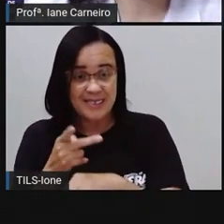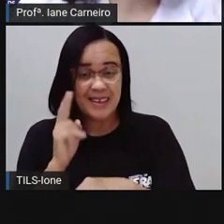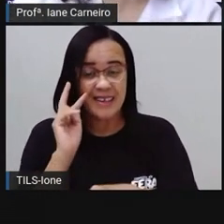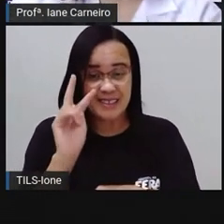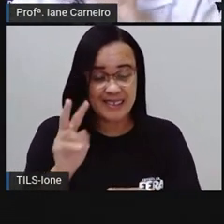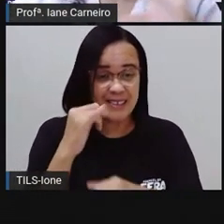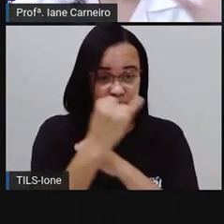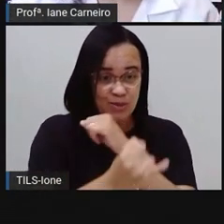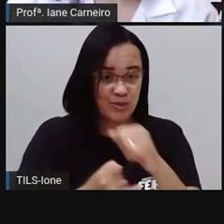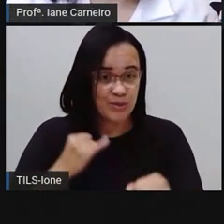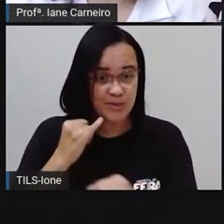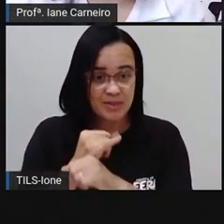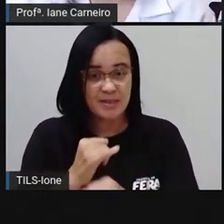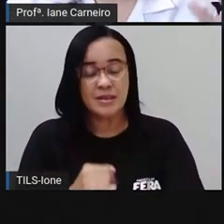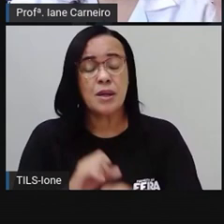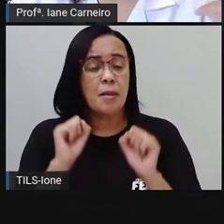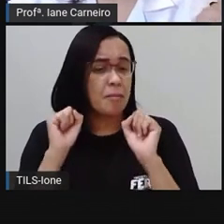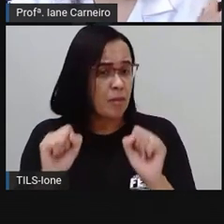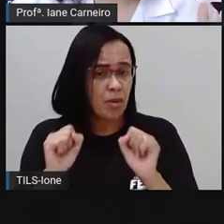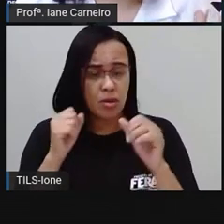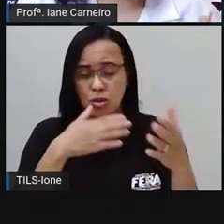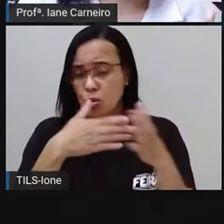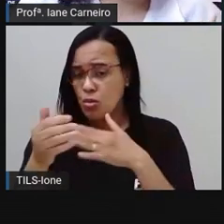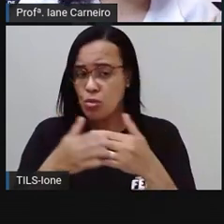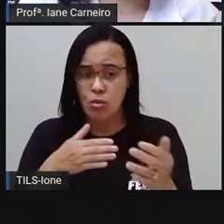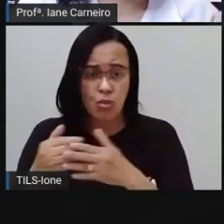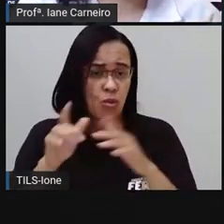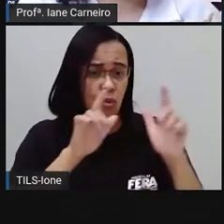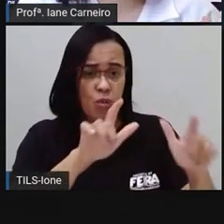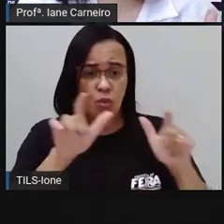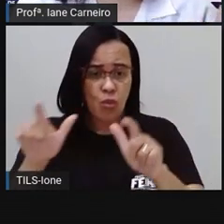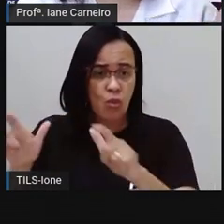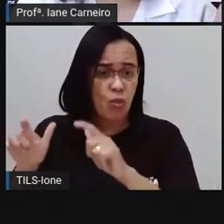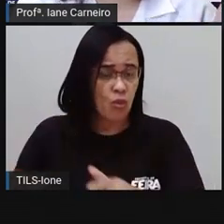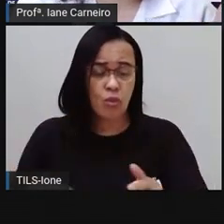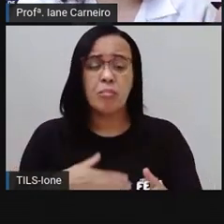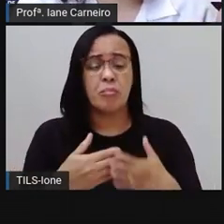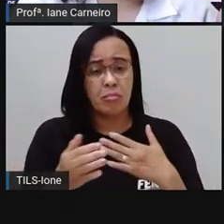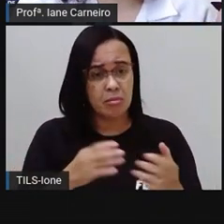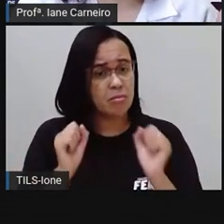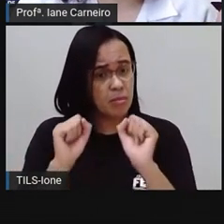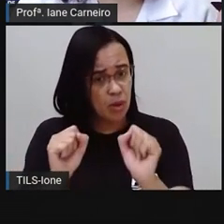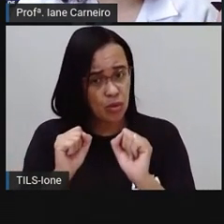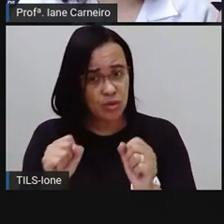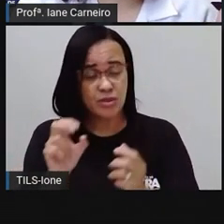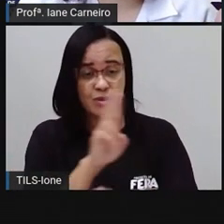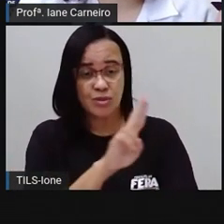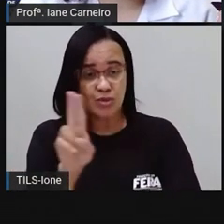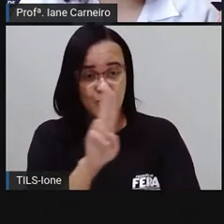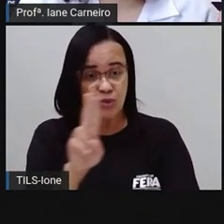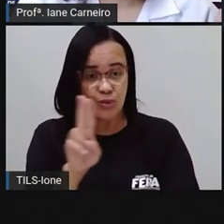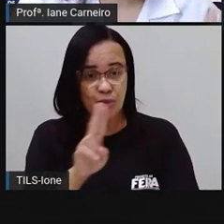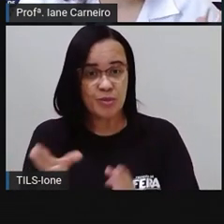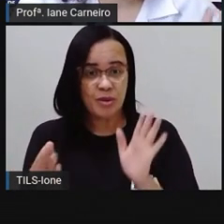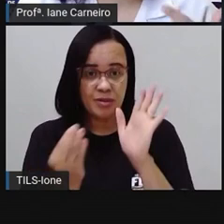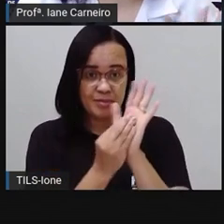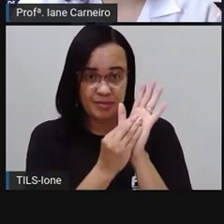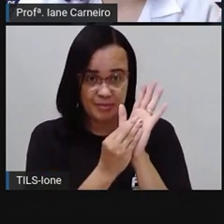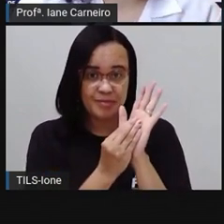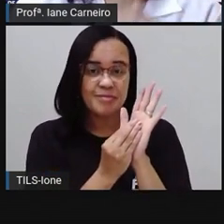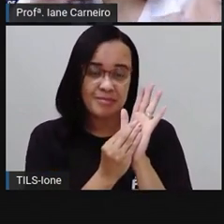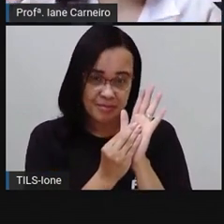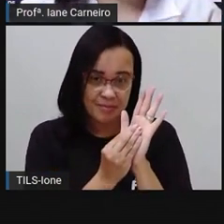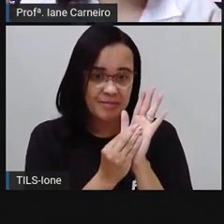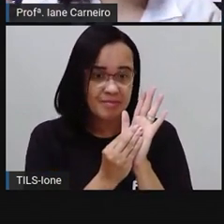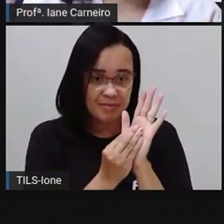vocês podem ir pra qualquer lugar. Então, lá naquele lugar que a gente colocou o nome da escola, aqui, nesse lugar, você pode